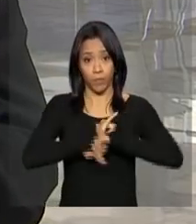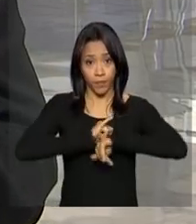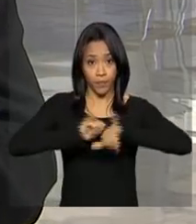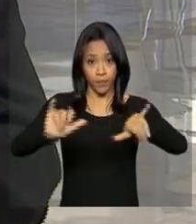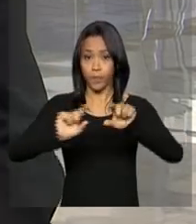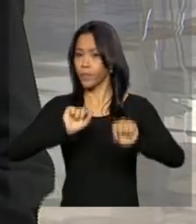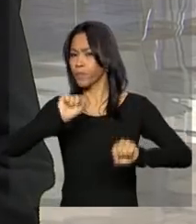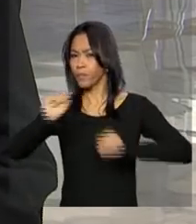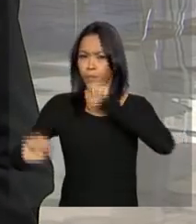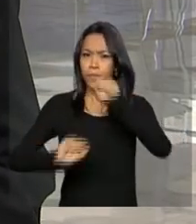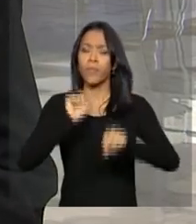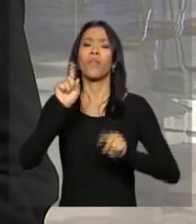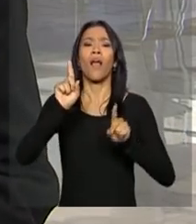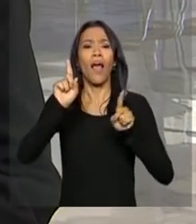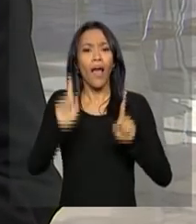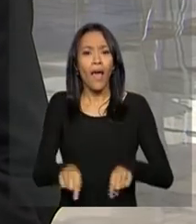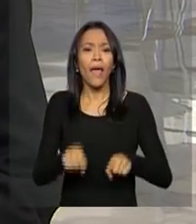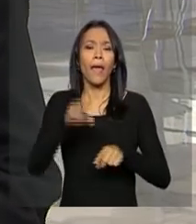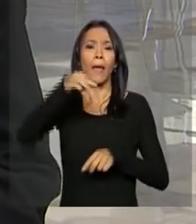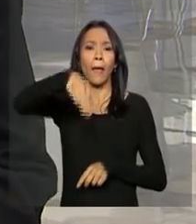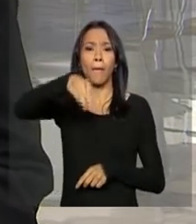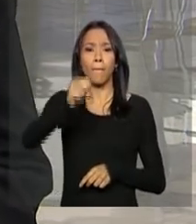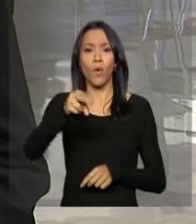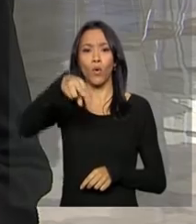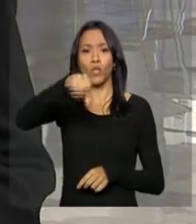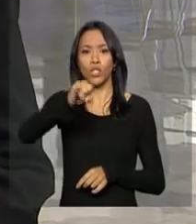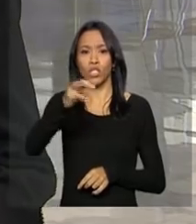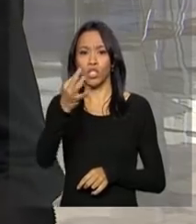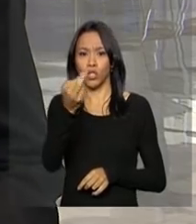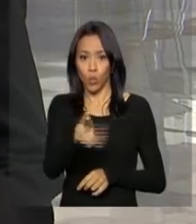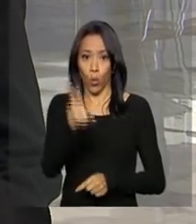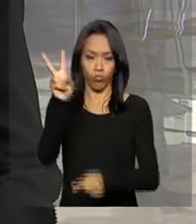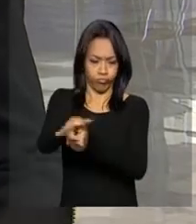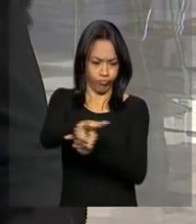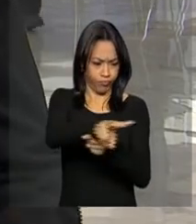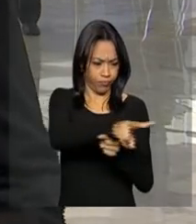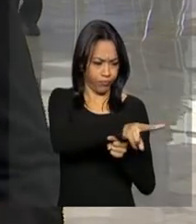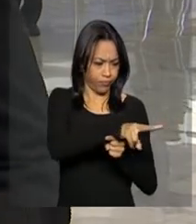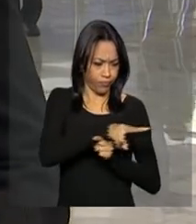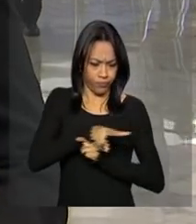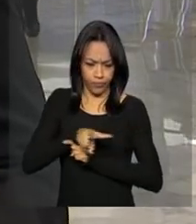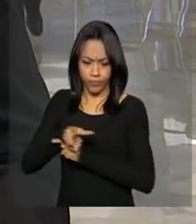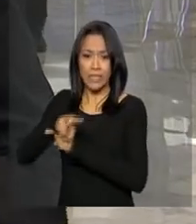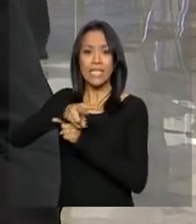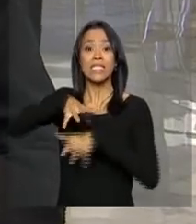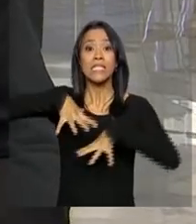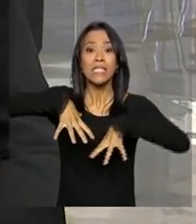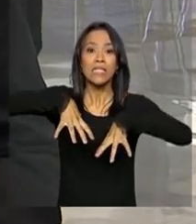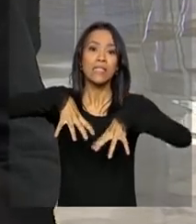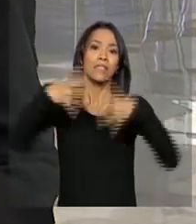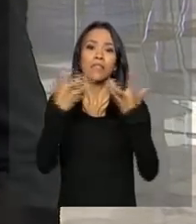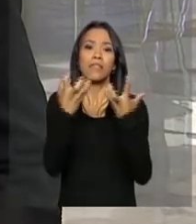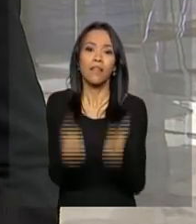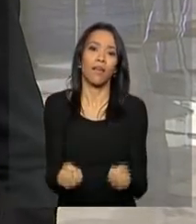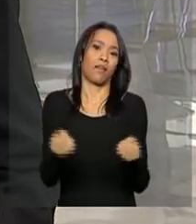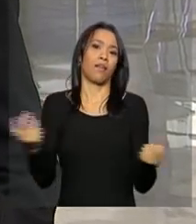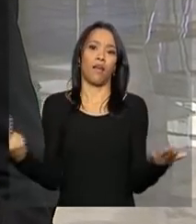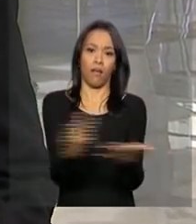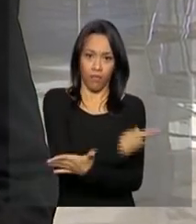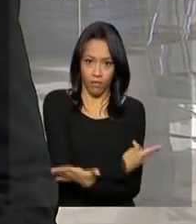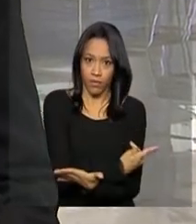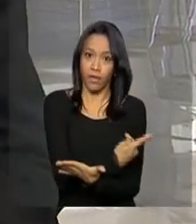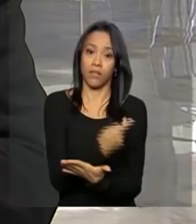questão do monitor de secas, um instrumento de monitoramento que vai acompanhar mês a mês a situação das